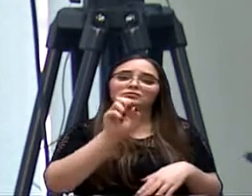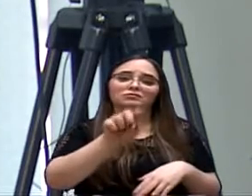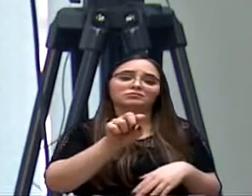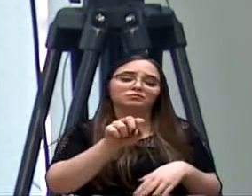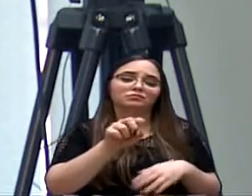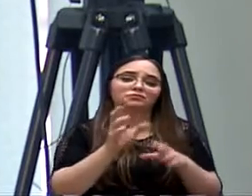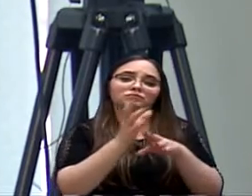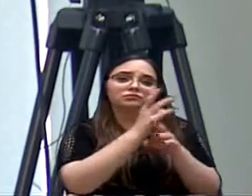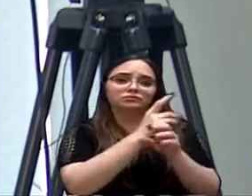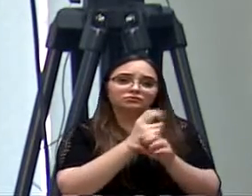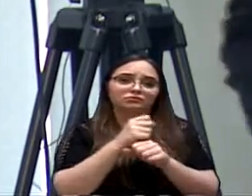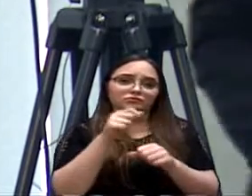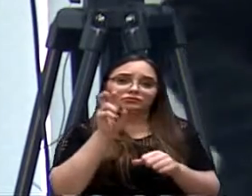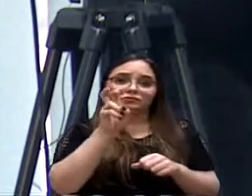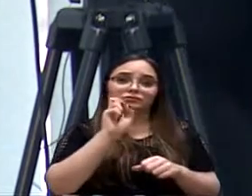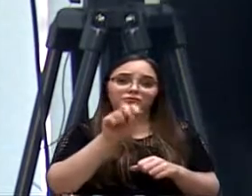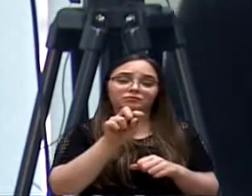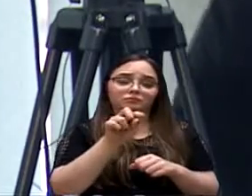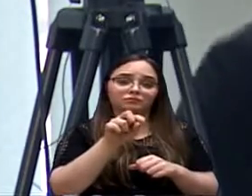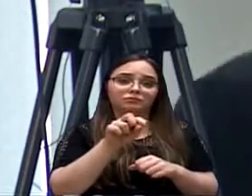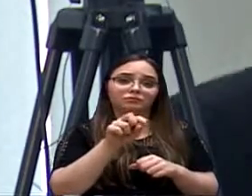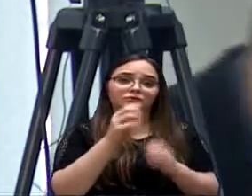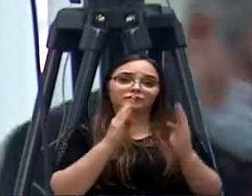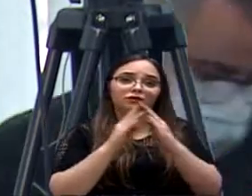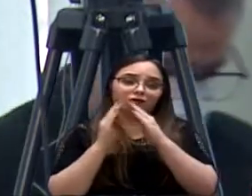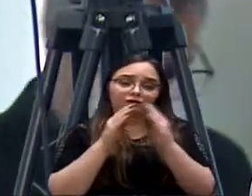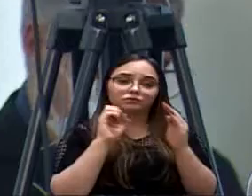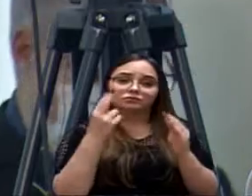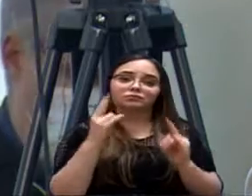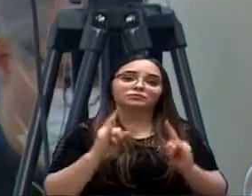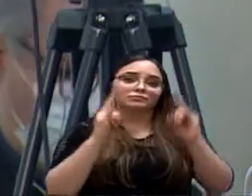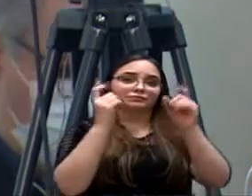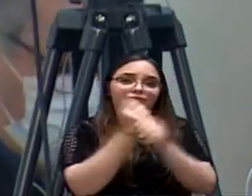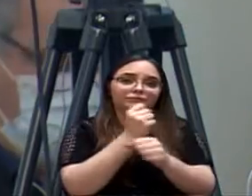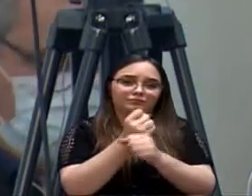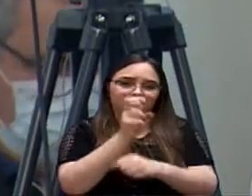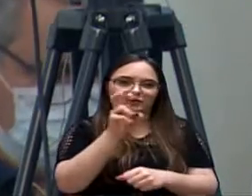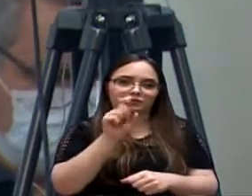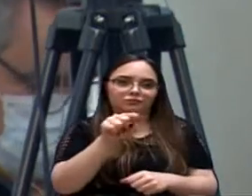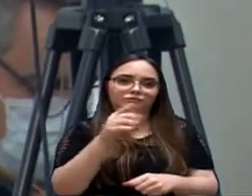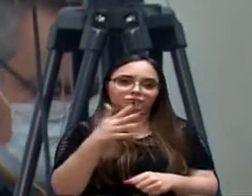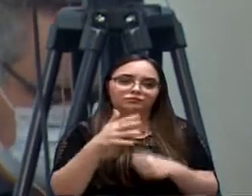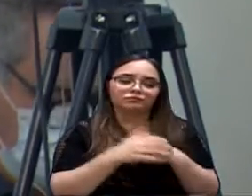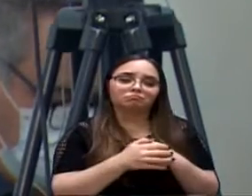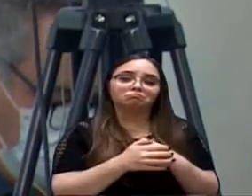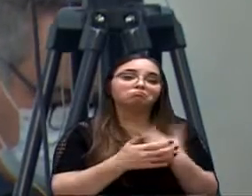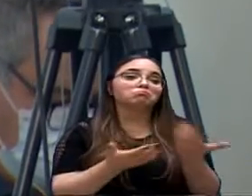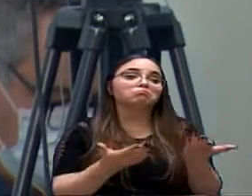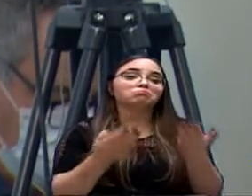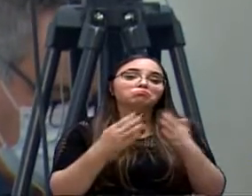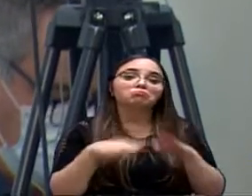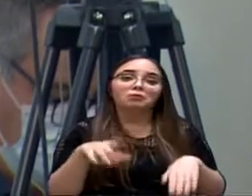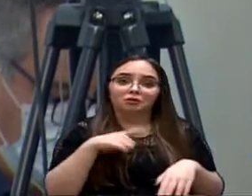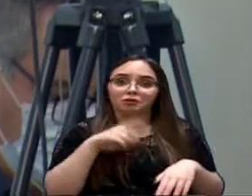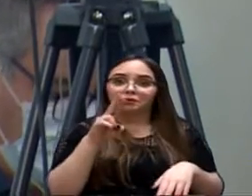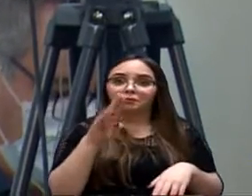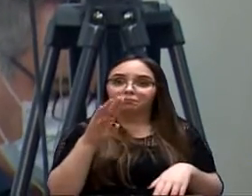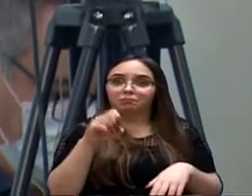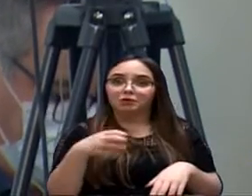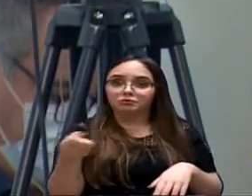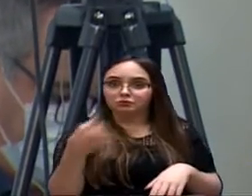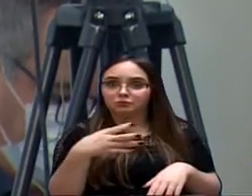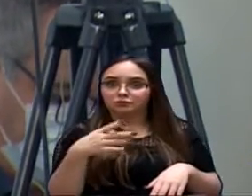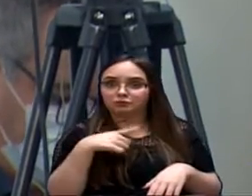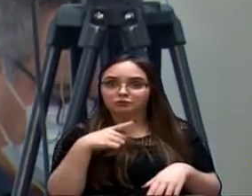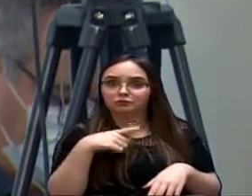somando na região onde eu moro, mais de 5 mil casas ou apartamentos construídos. Qual é a compensação? Alguma unidade básica nova de saúde